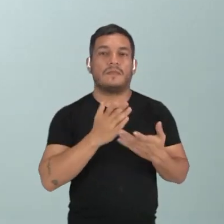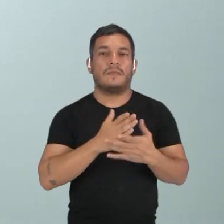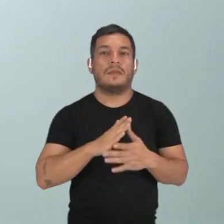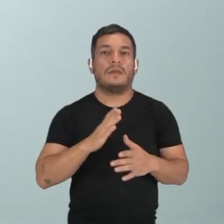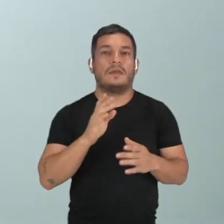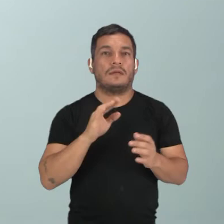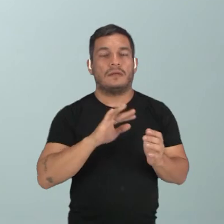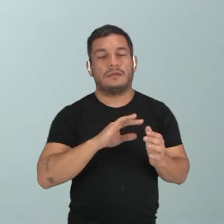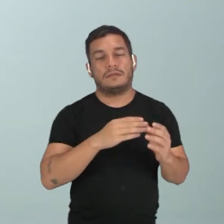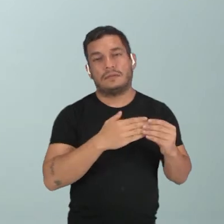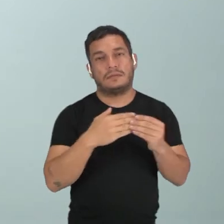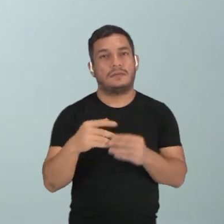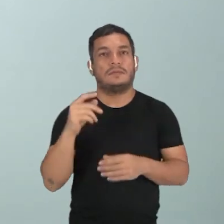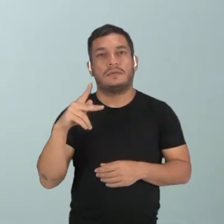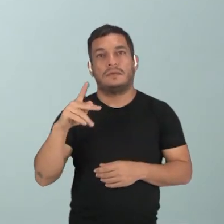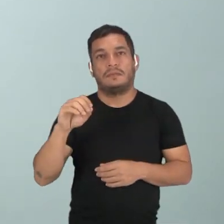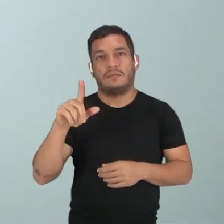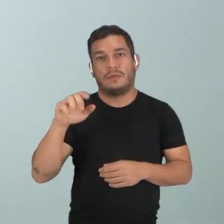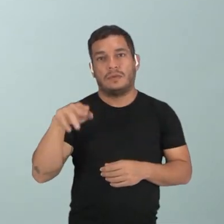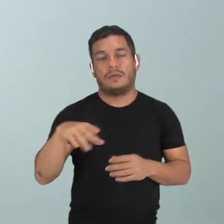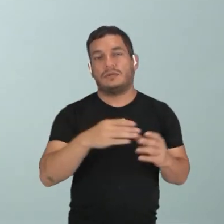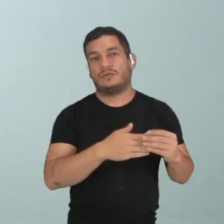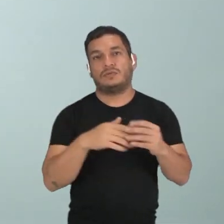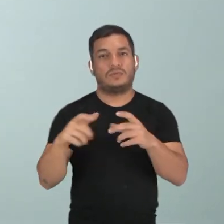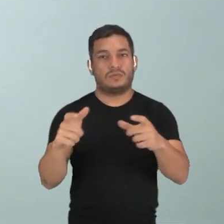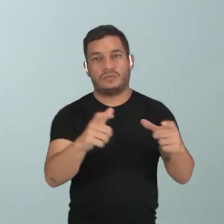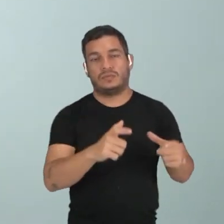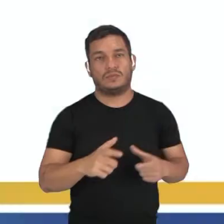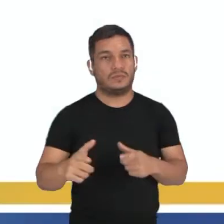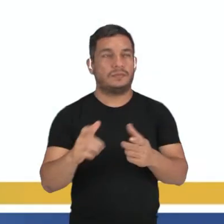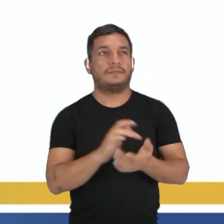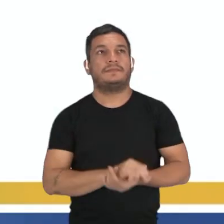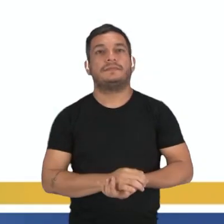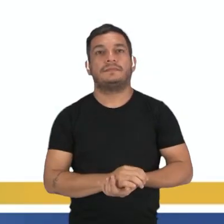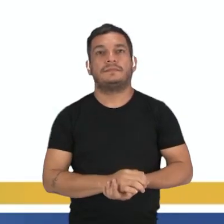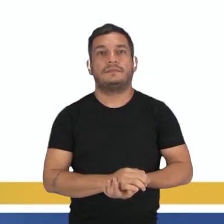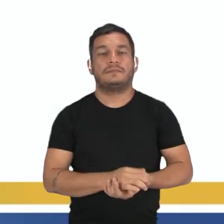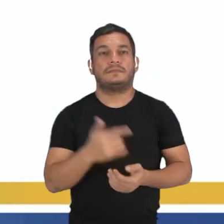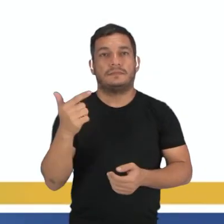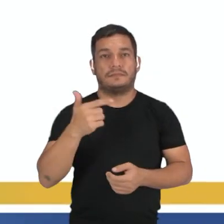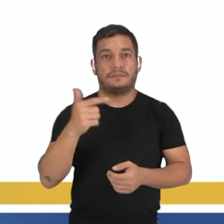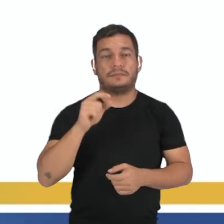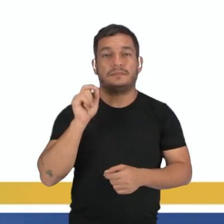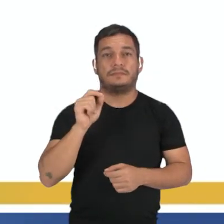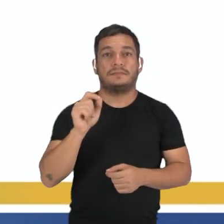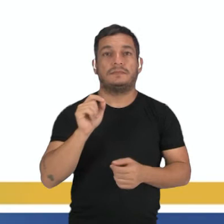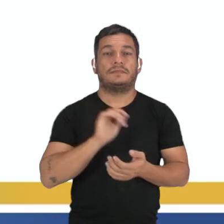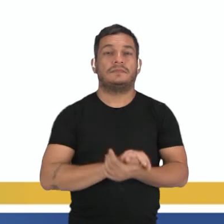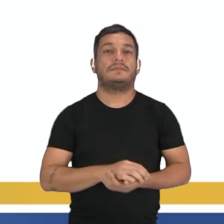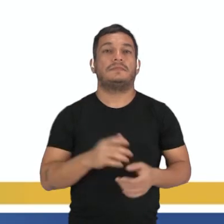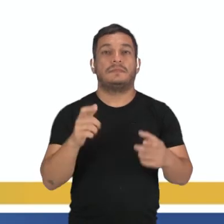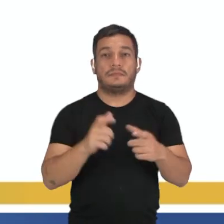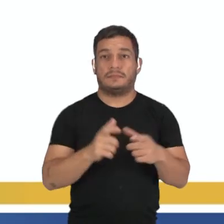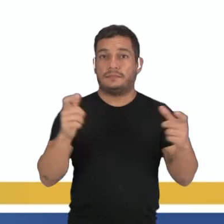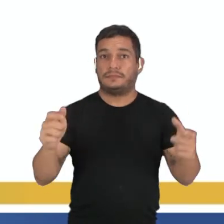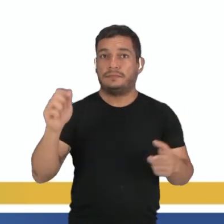transportando o pólen de um lugar para o outro, tá? E aí, na segunda questão, nós temos o seguinte, na maioria das